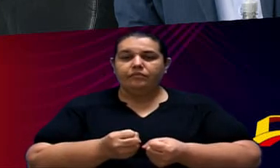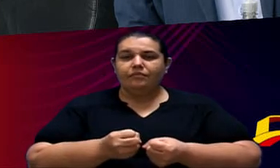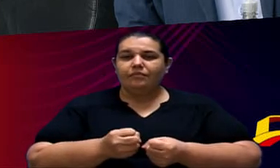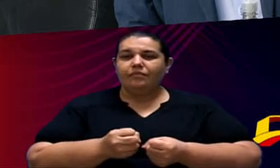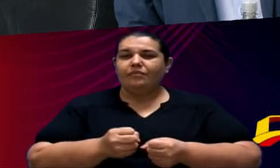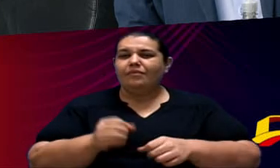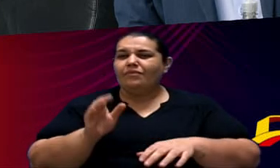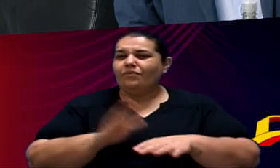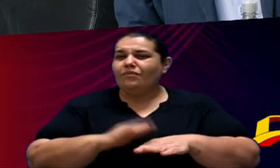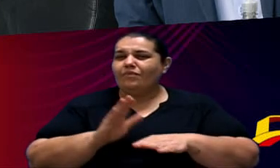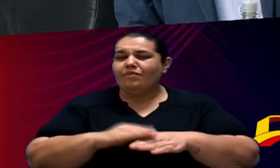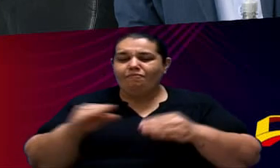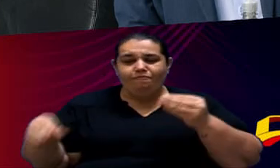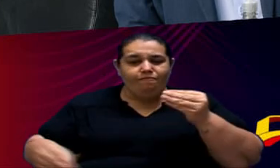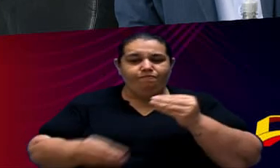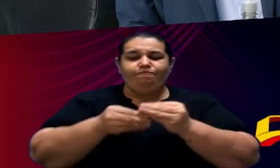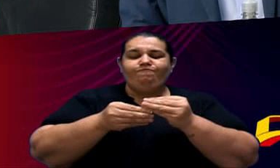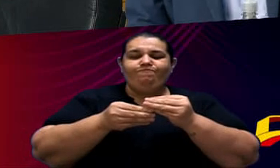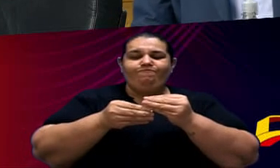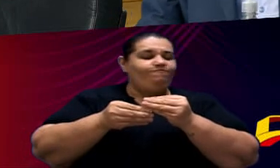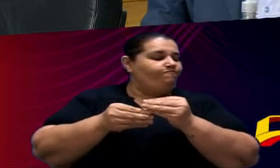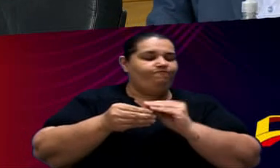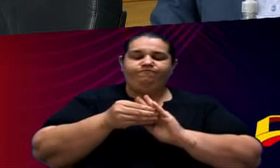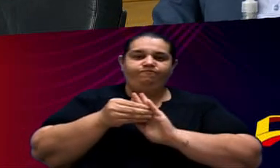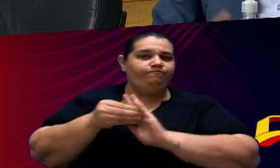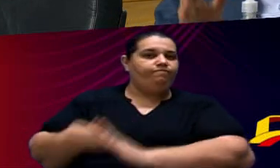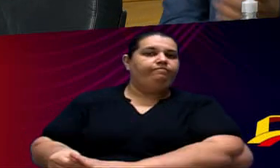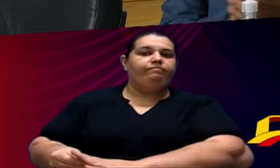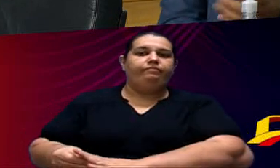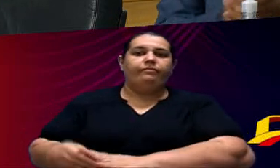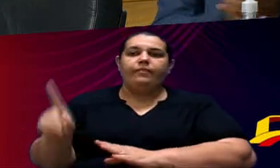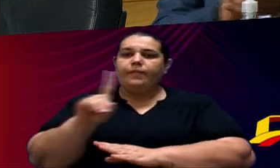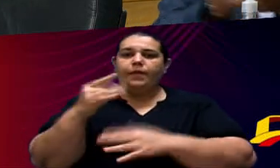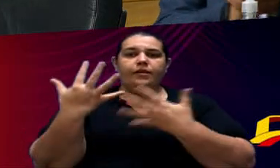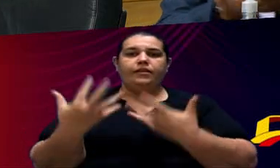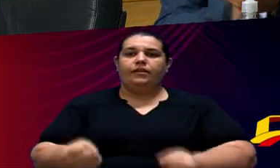Passar Esta Emenda No Congresso Nacional